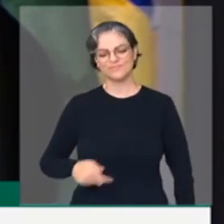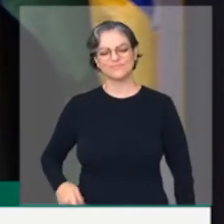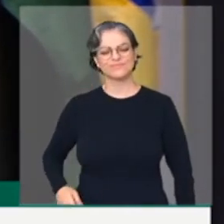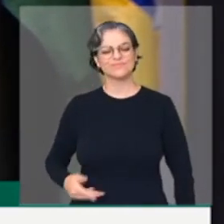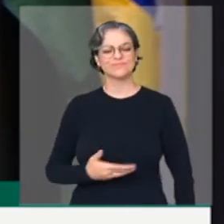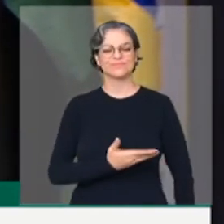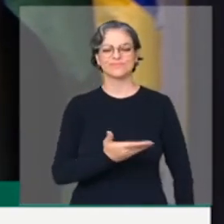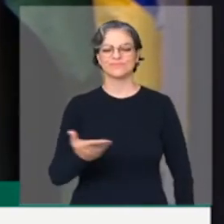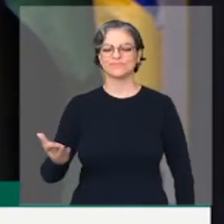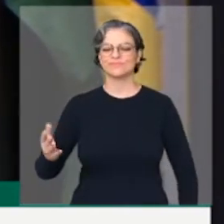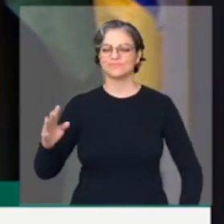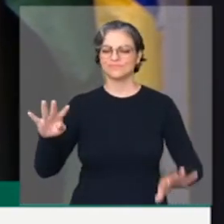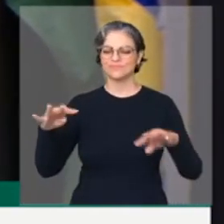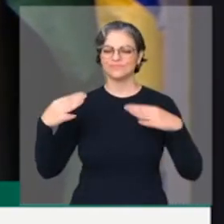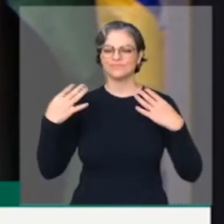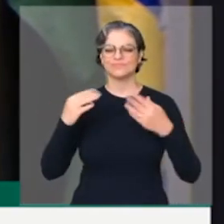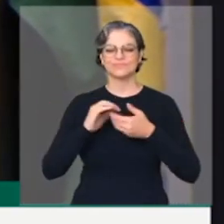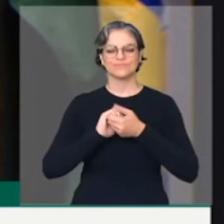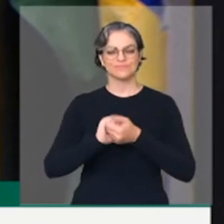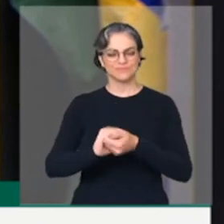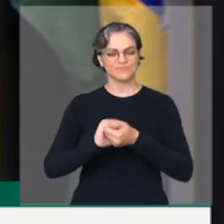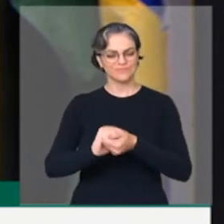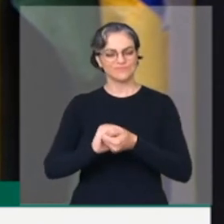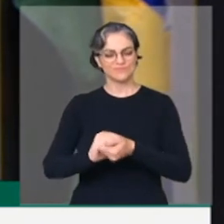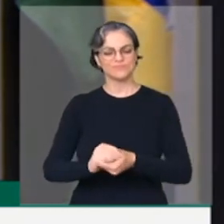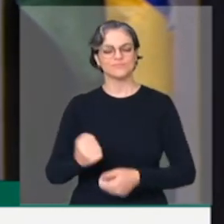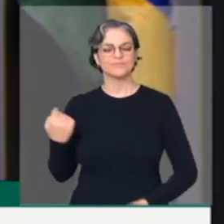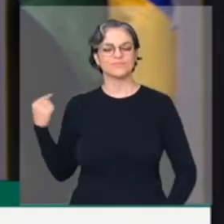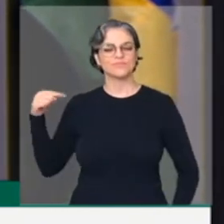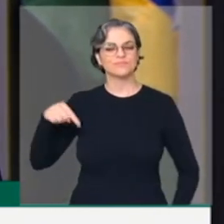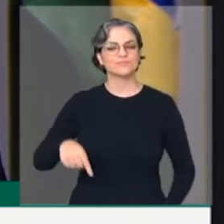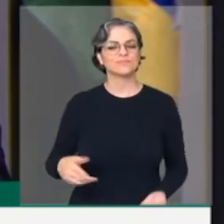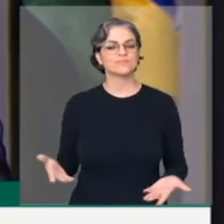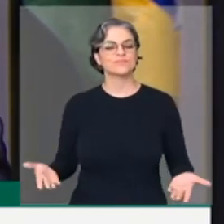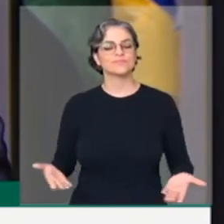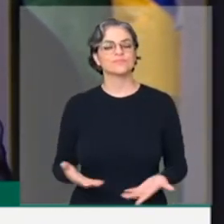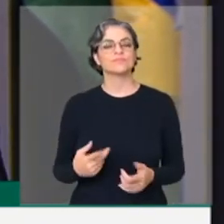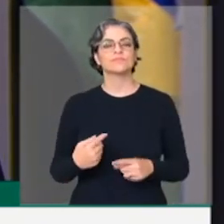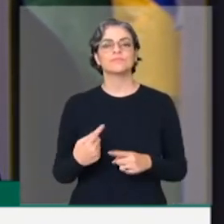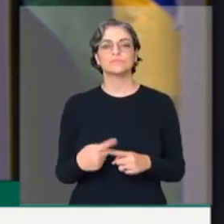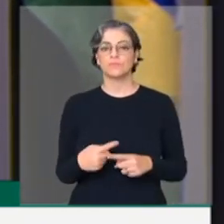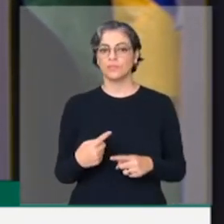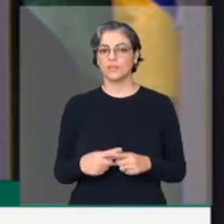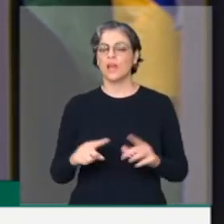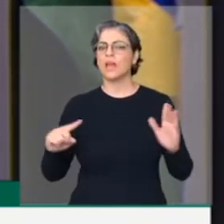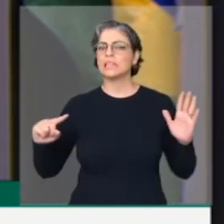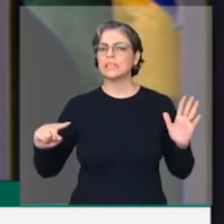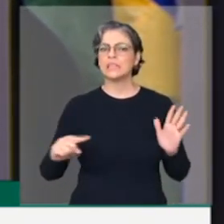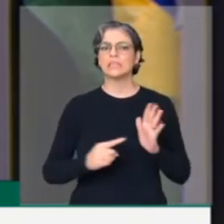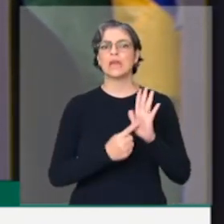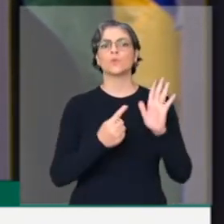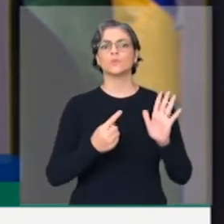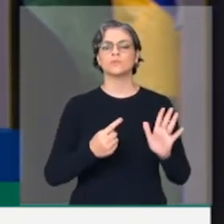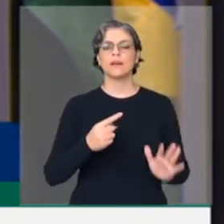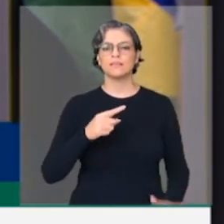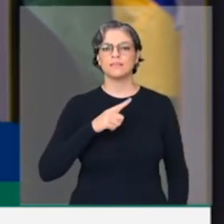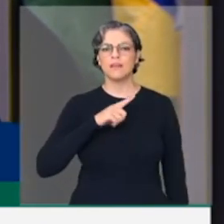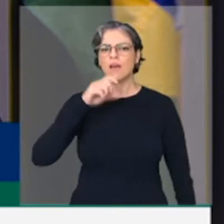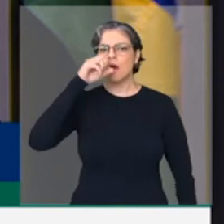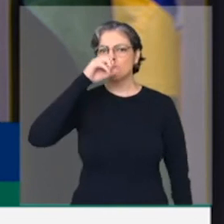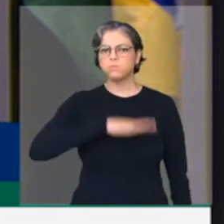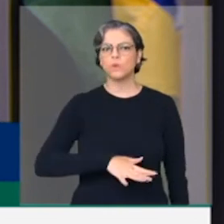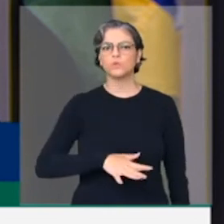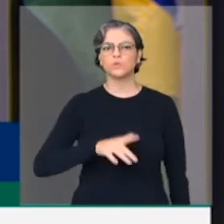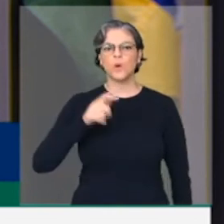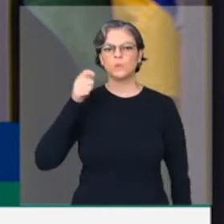através da TV Câmara. E eu venho aqui hoje nessa tribuna para denunciar os abusos e totalitarismo